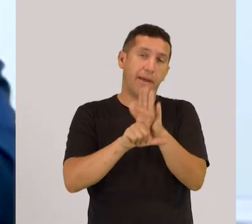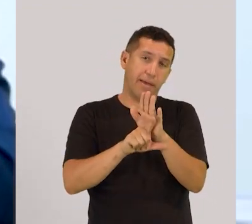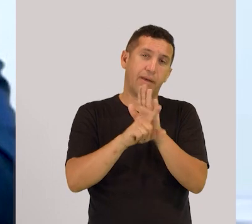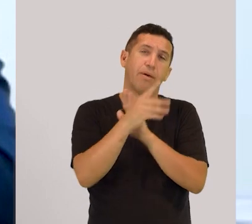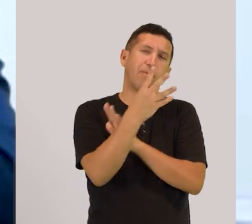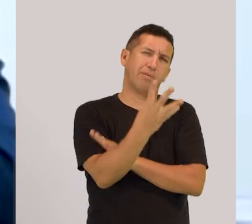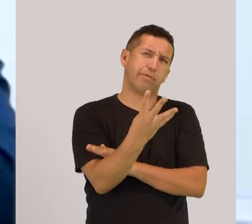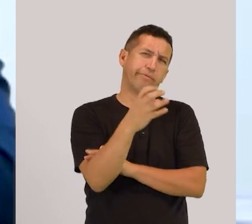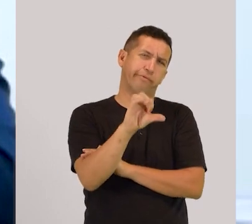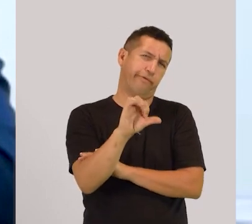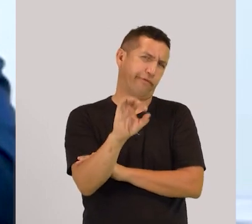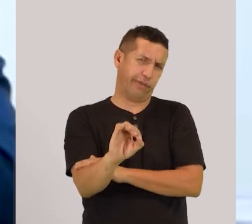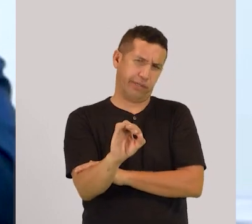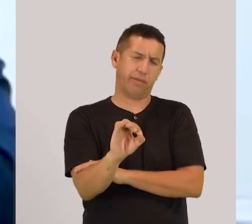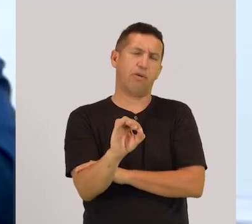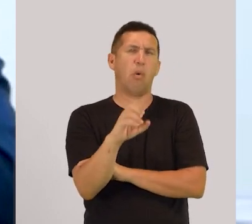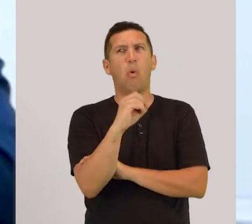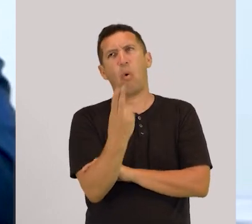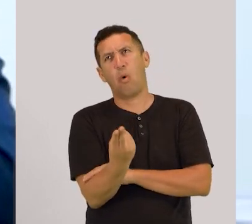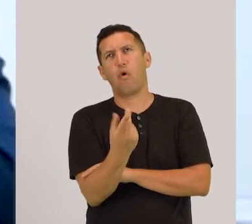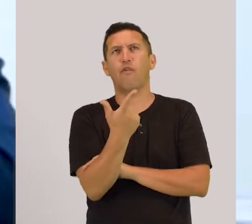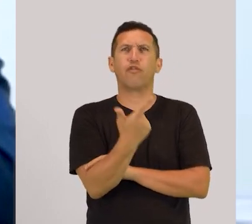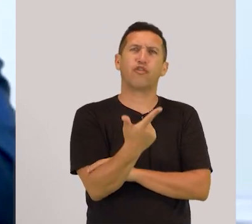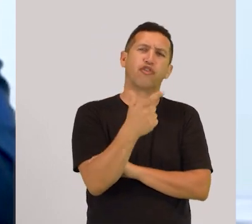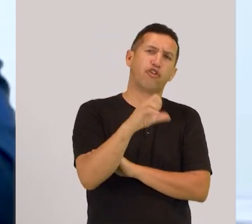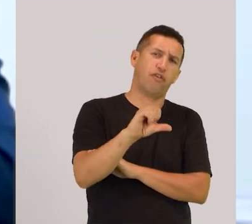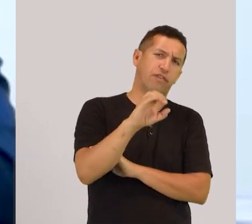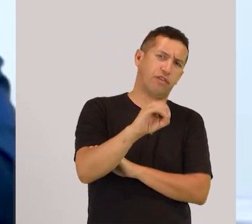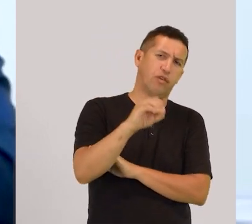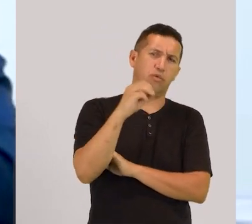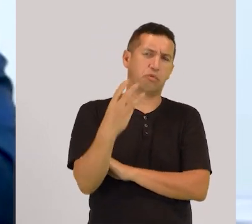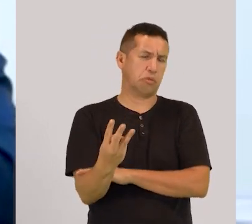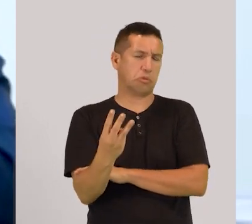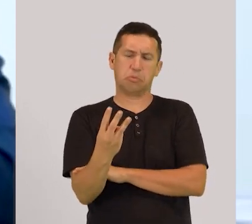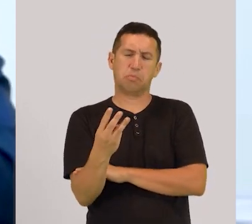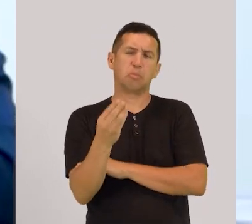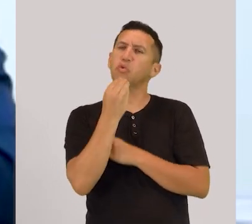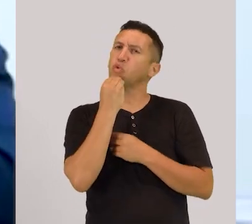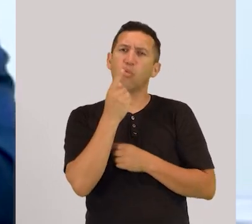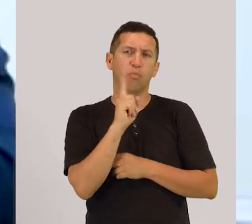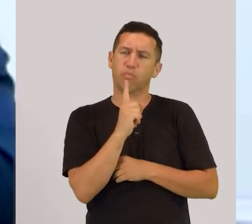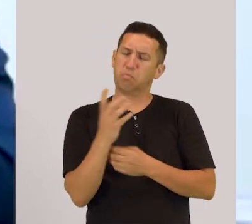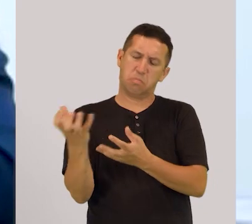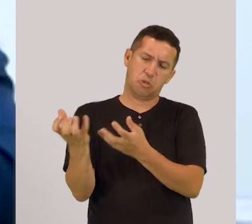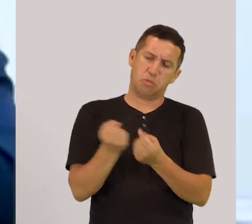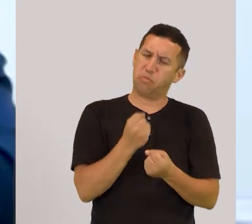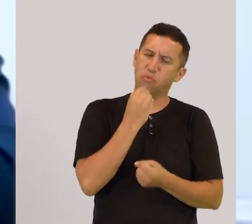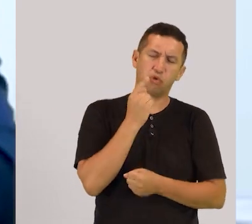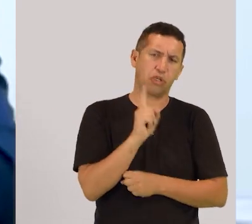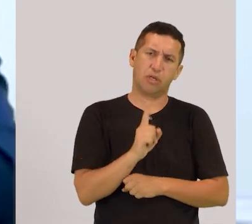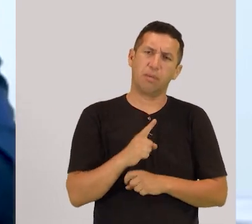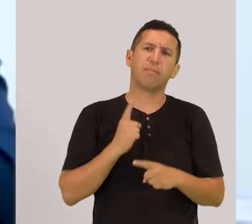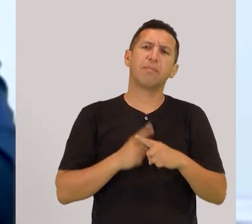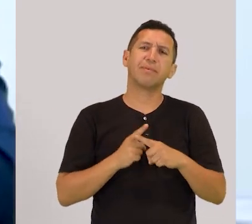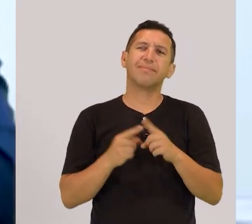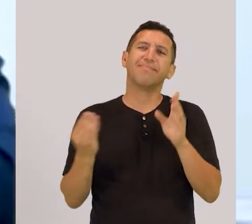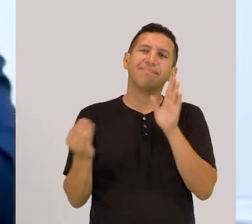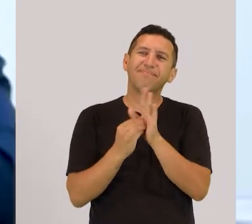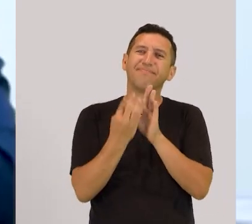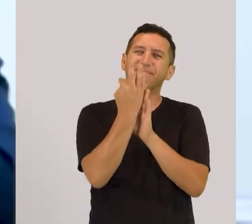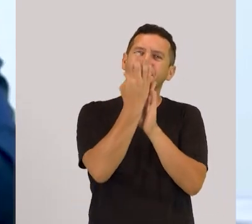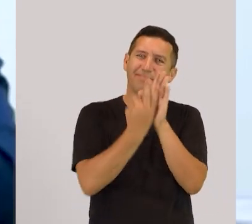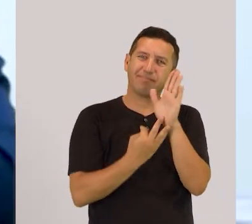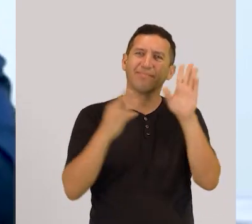490 ou o 2903, que inclui dentro do seu texto